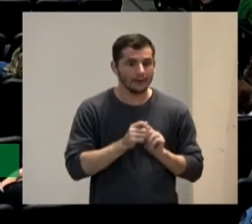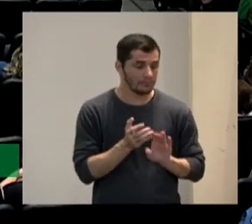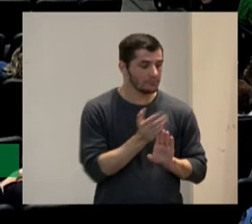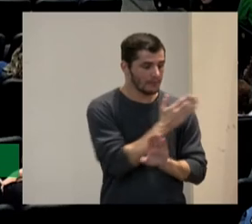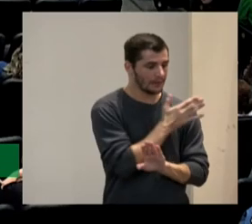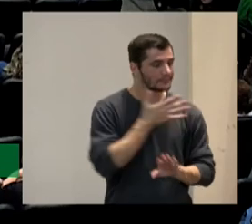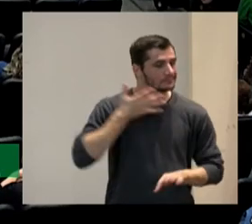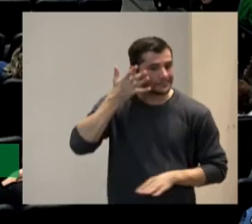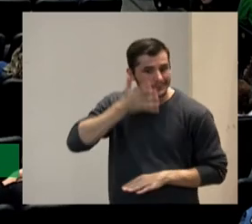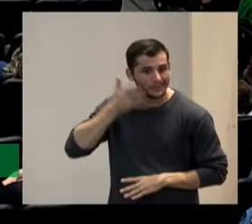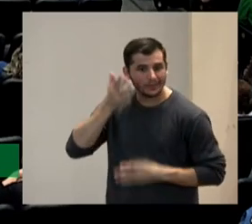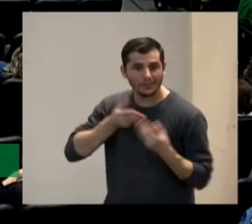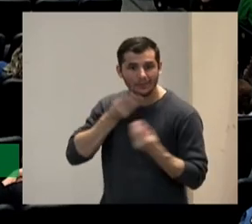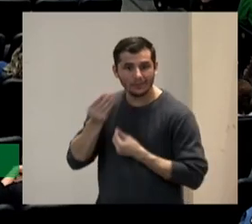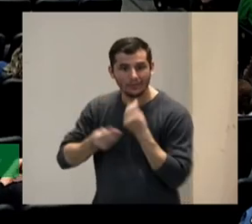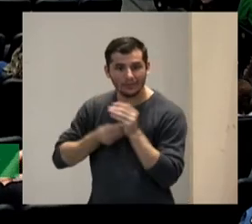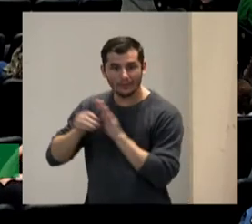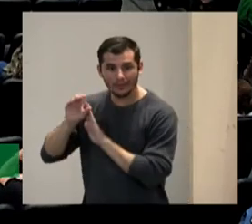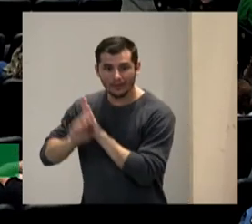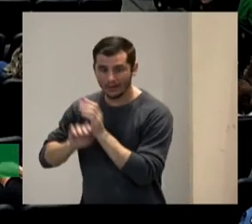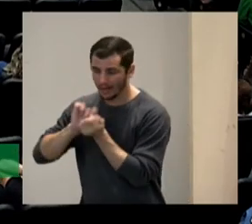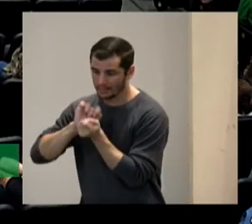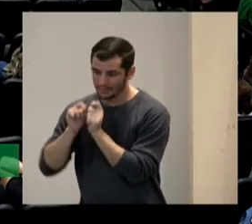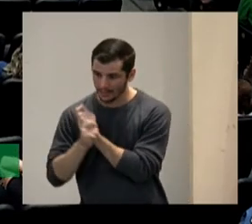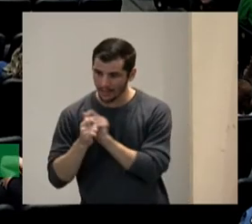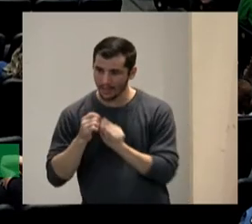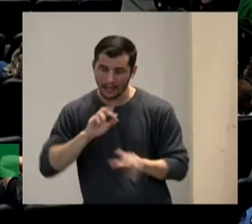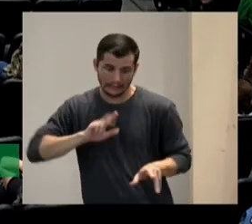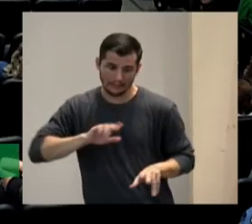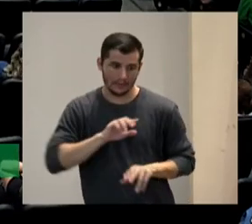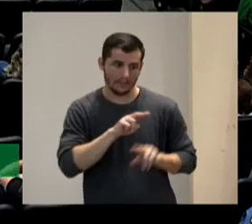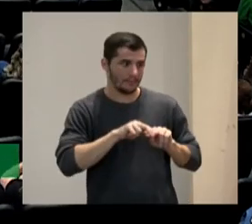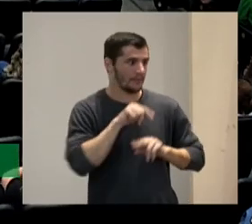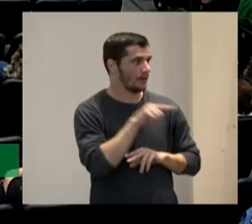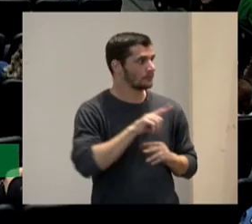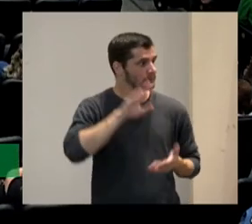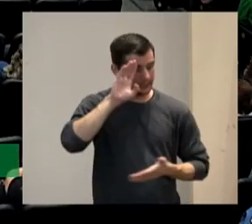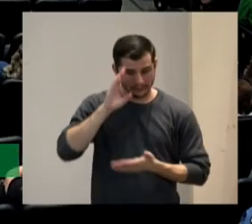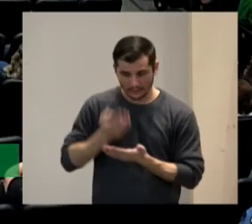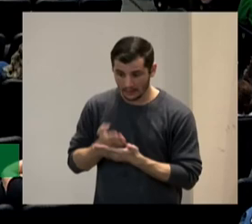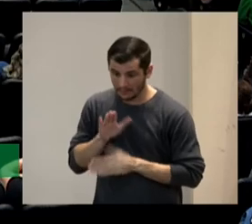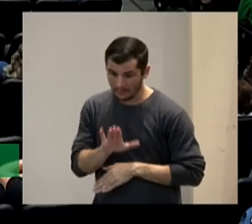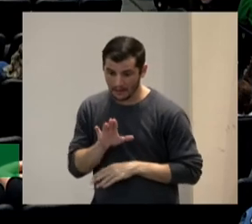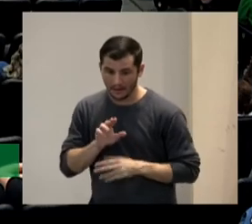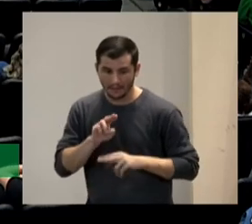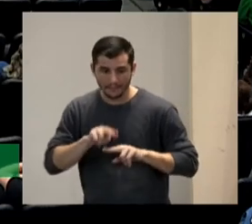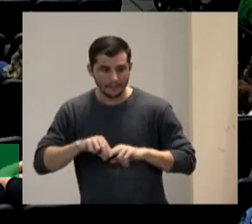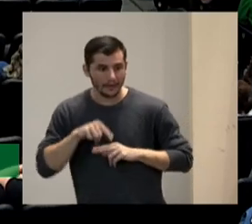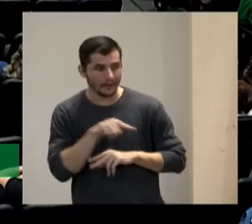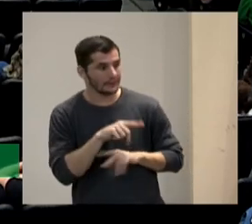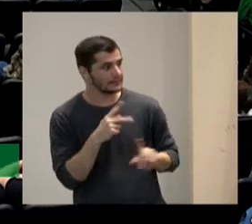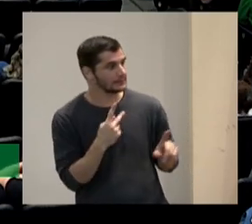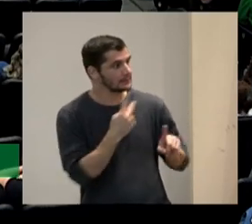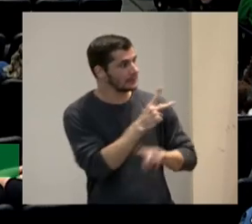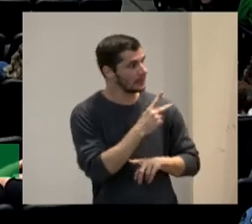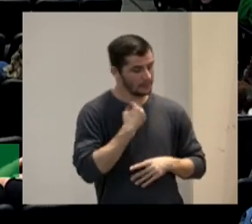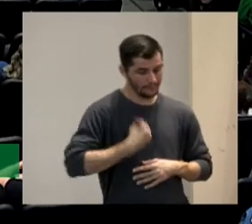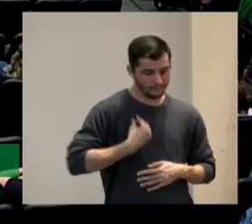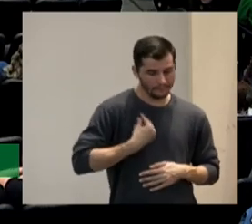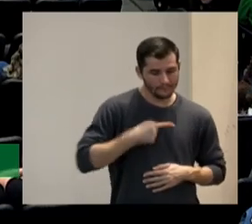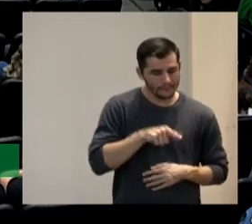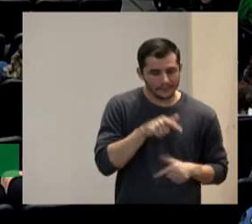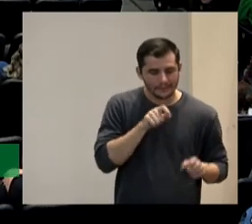adaptações curriculares não porque não acredito nele sino porque não acredito na operatividade